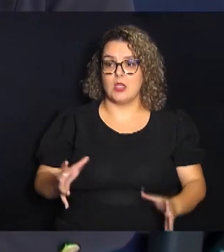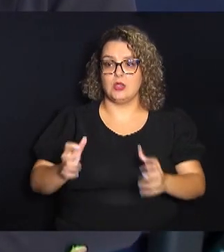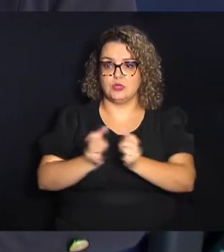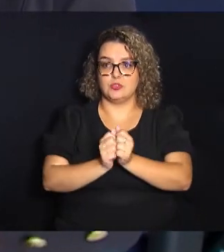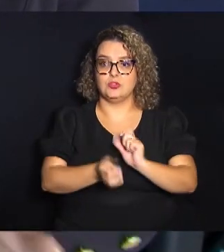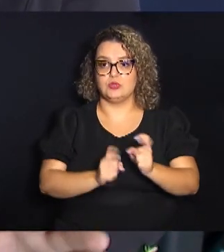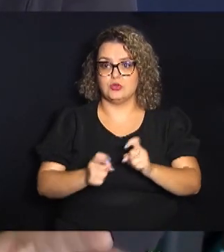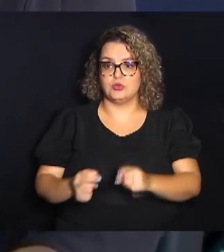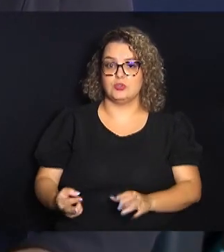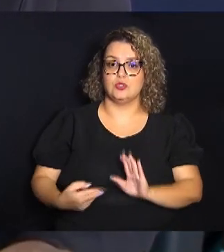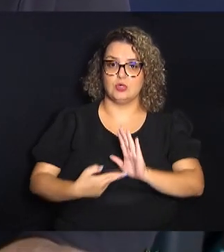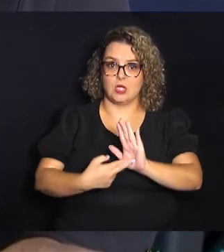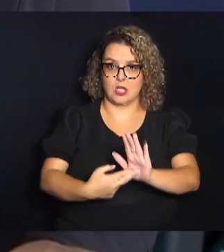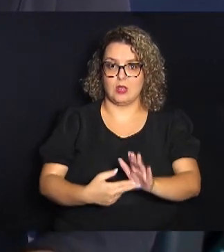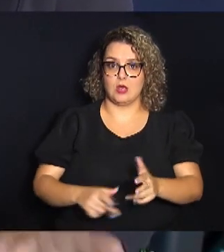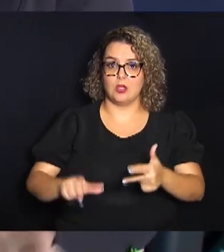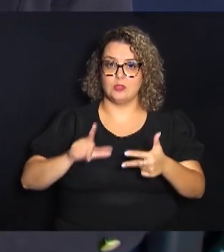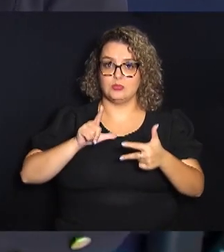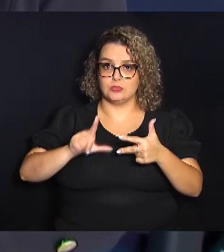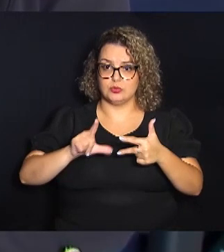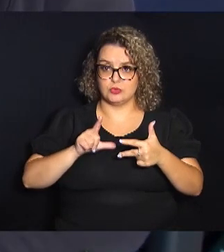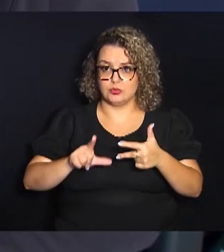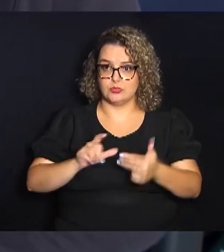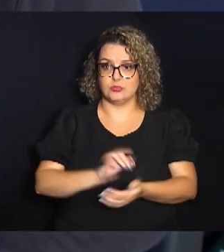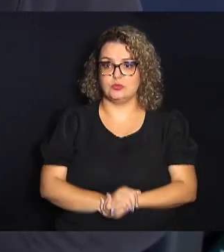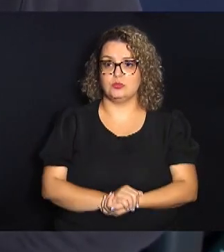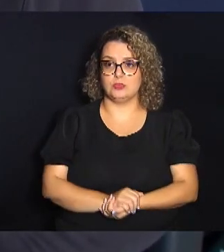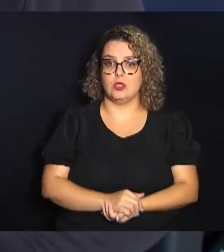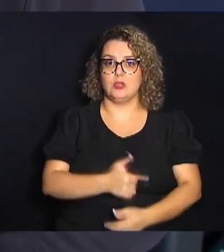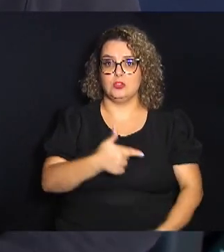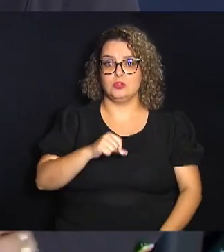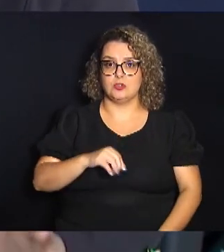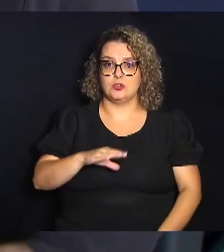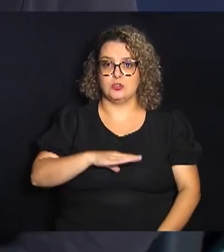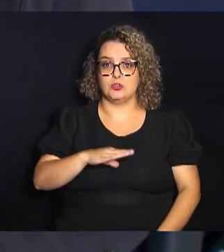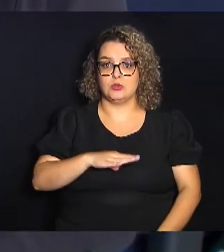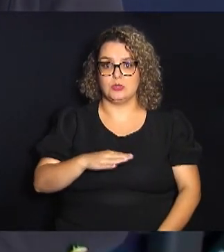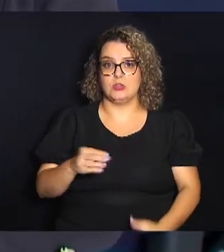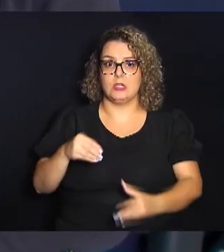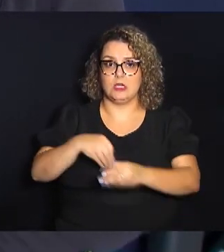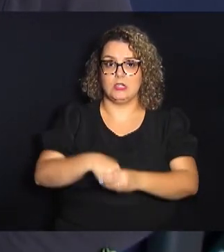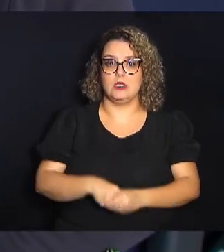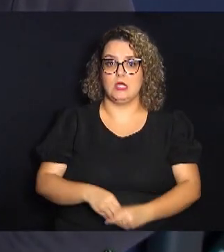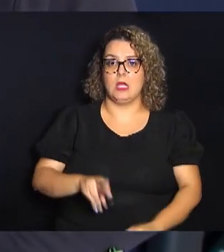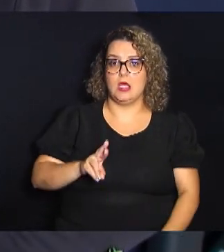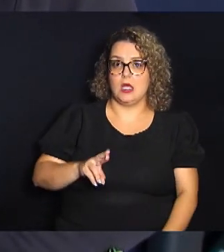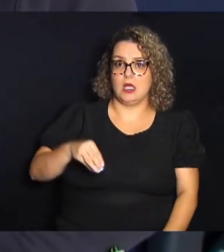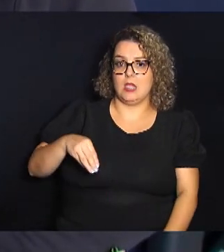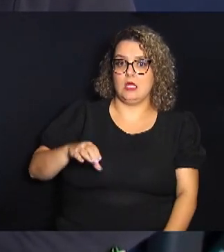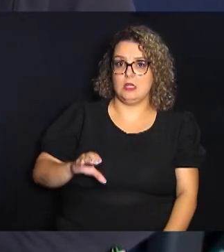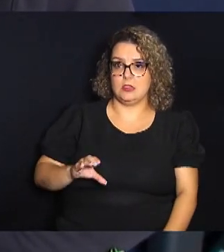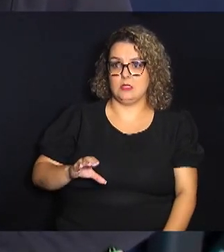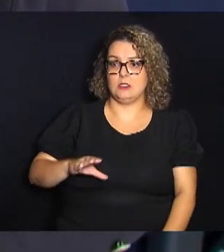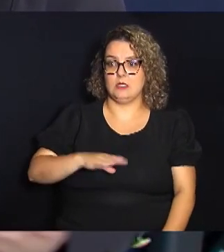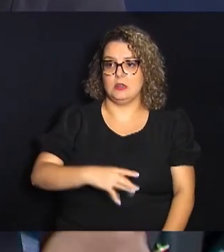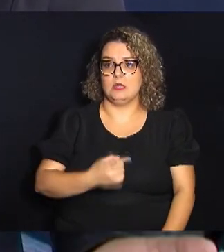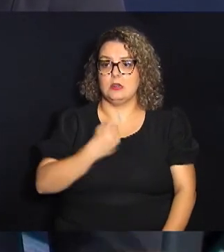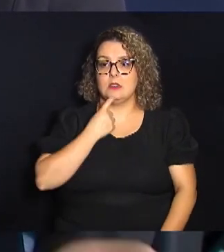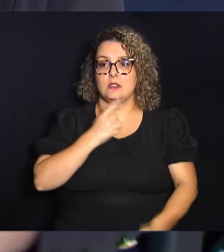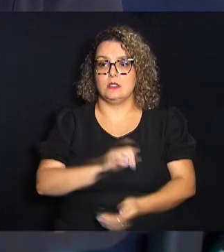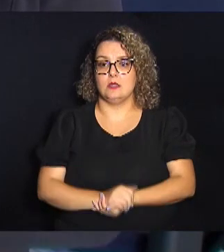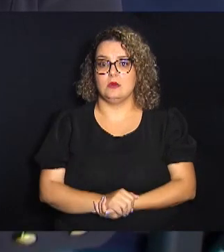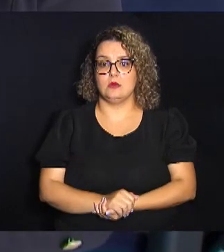representantes do Legislativo dos 20 municípios que compõem a região metropolitana de Campinas.